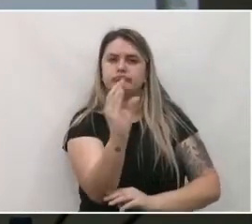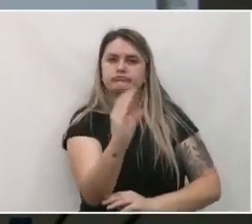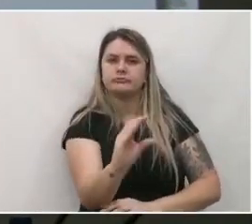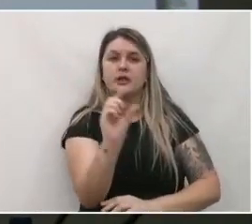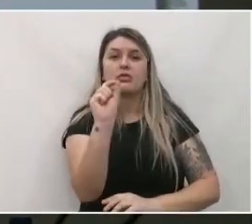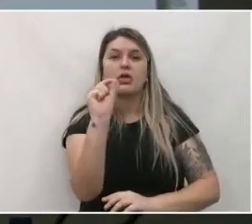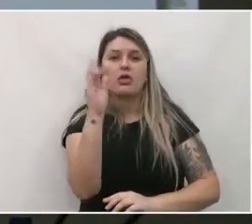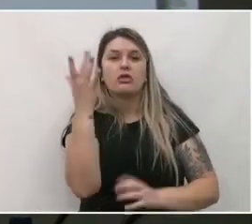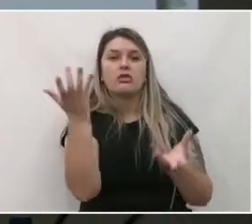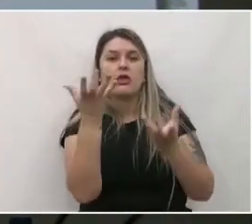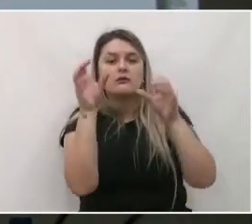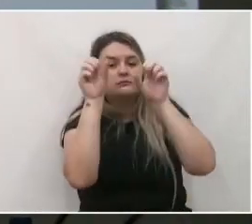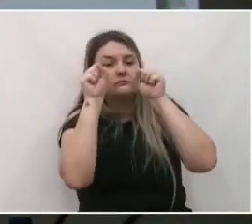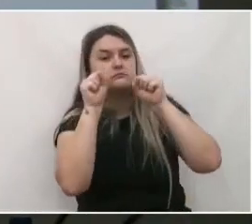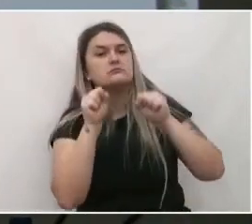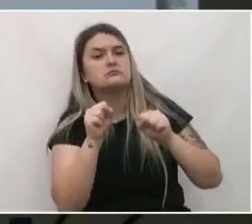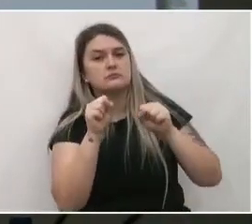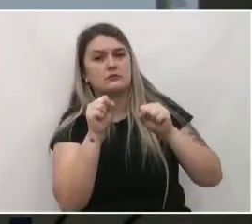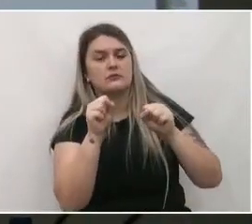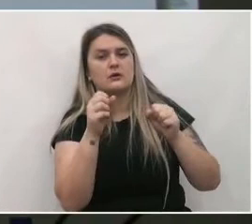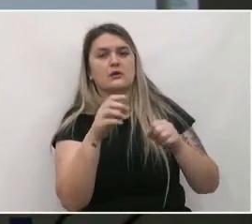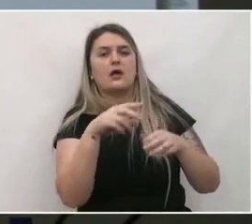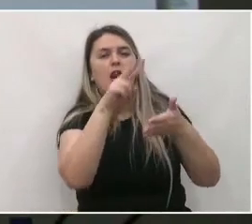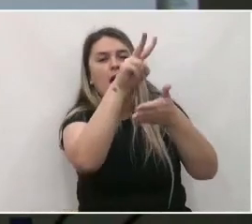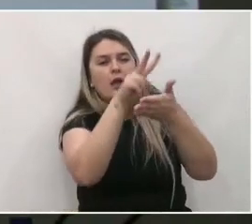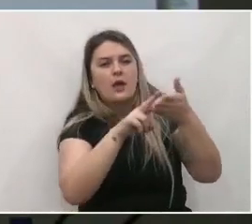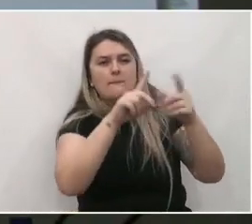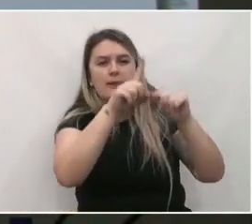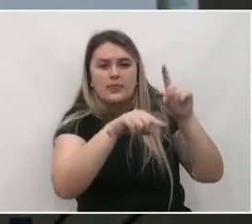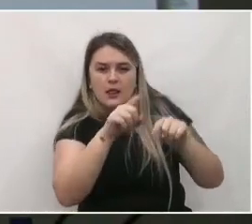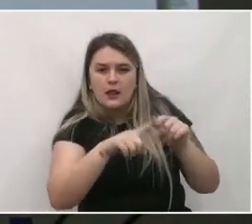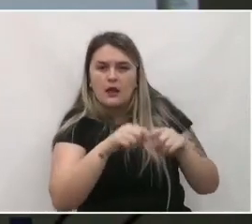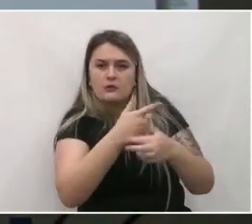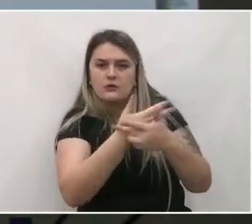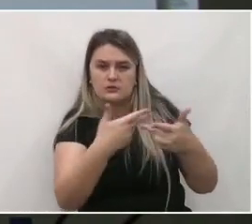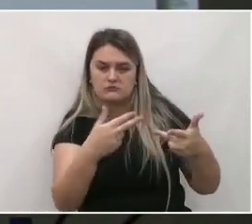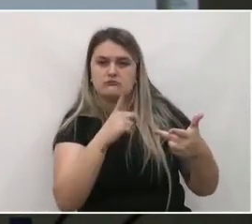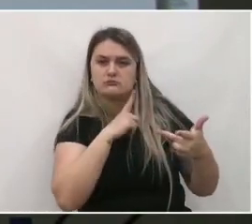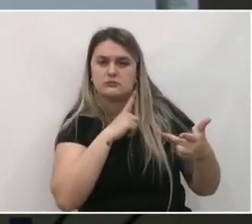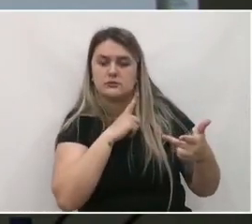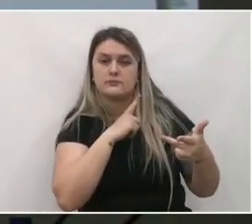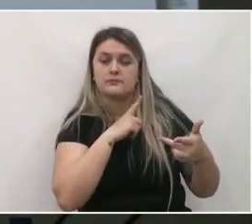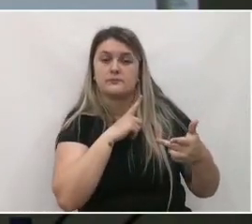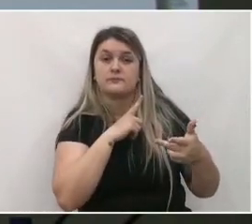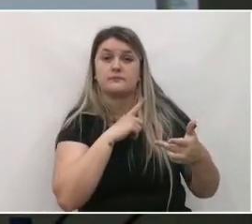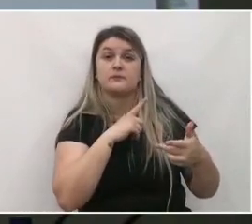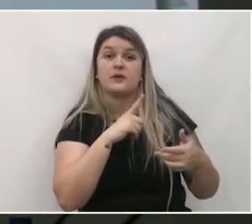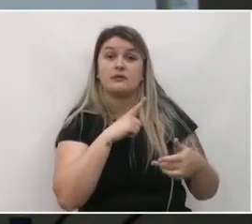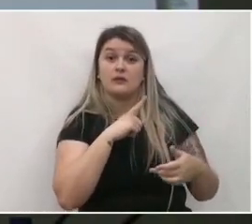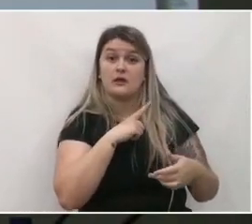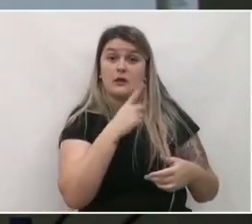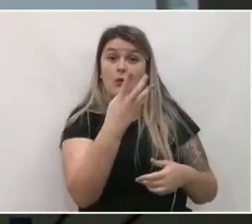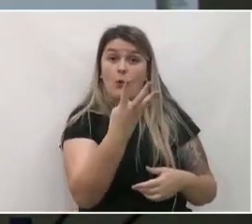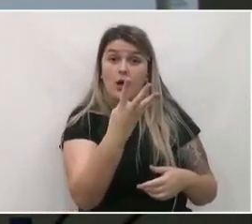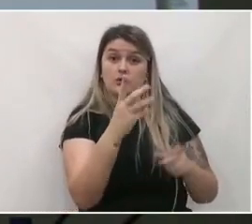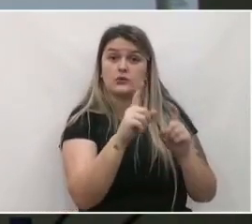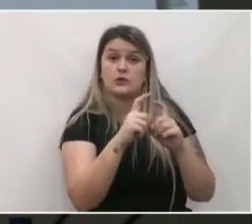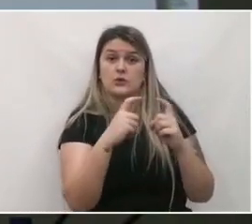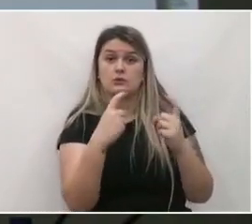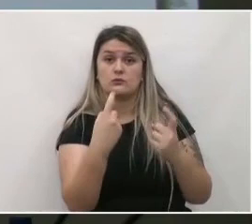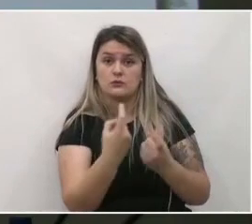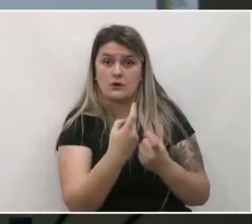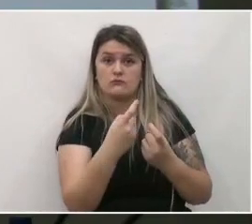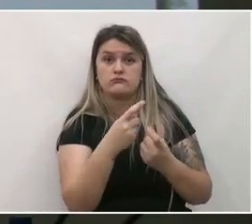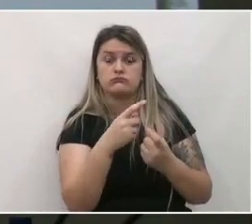quiser acompanhar o material e além disso só ressaltando nós temos quatro audiências públicas